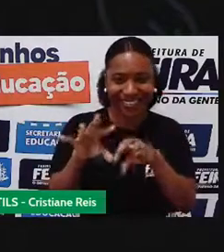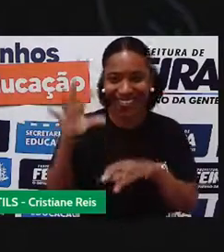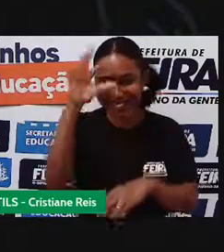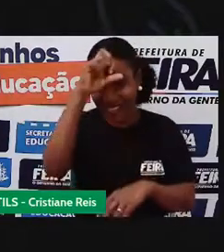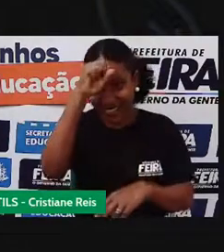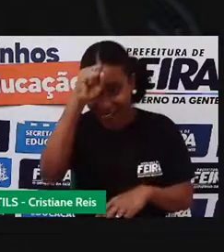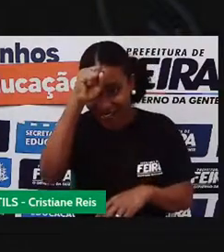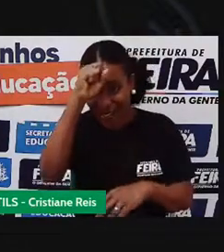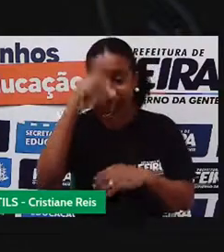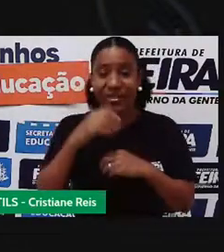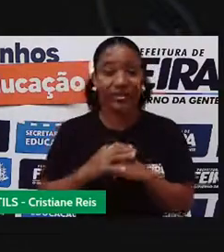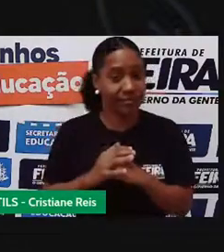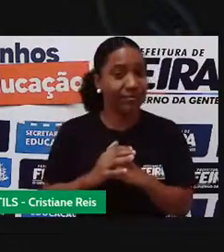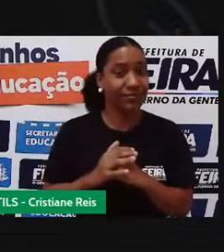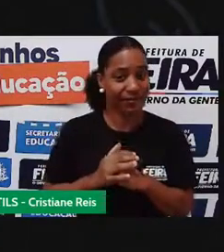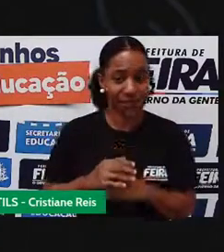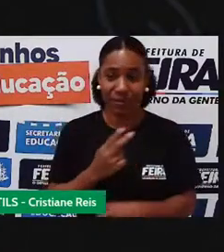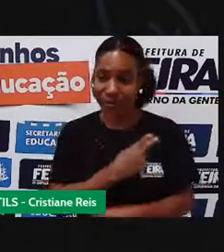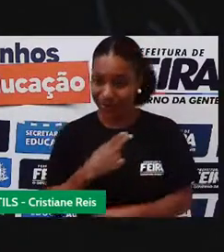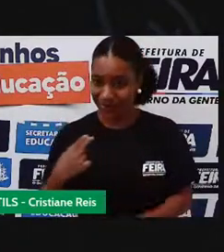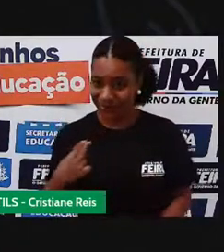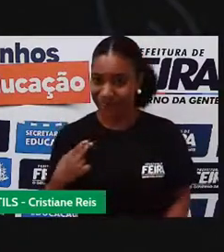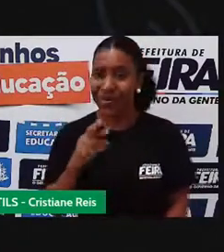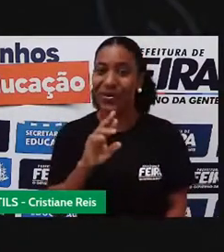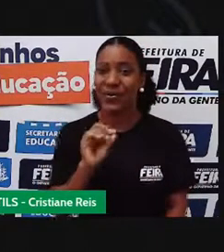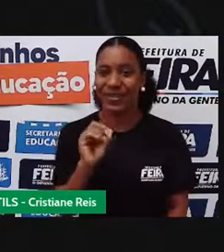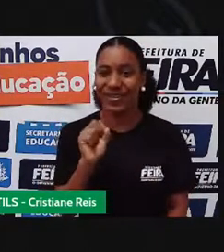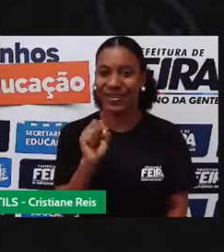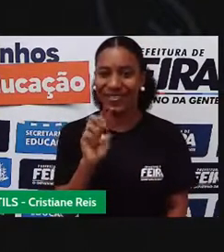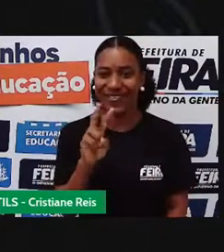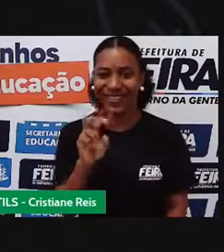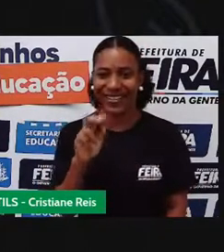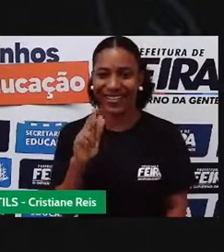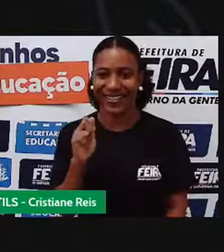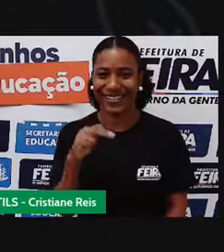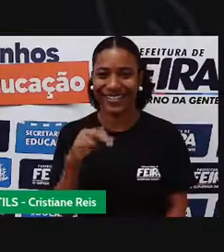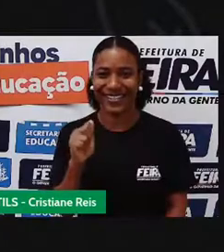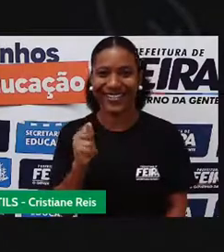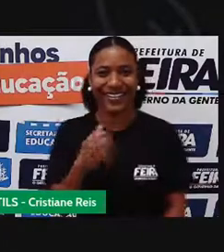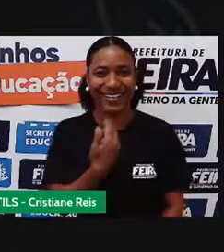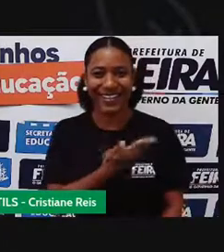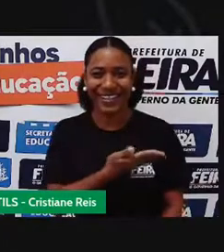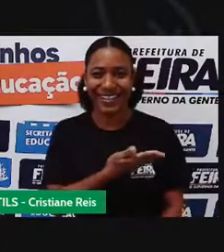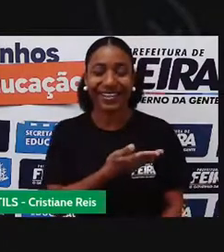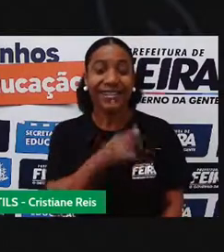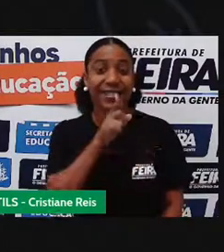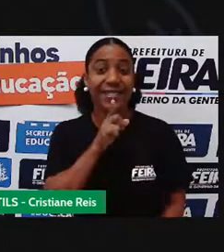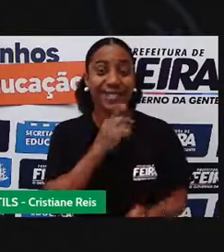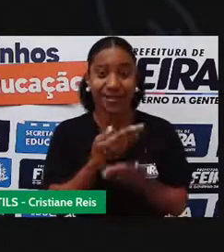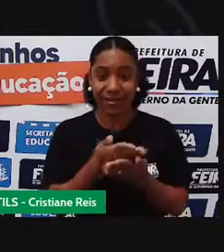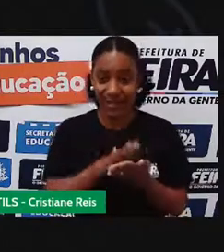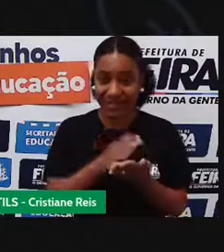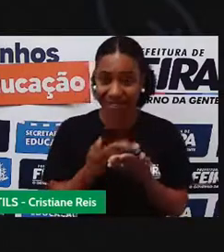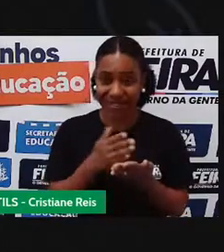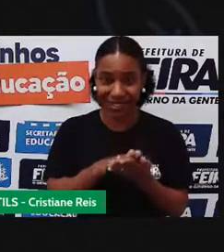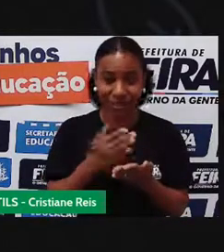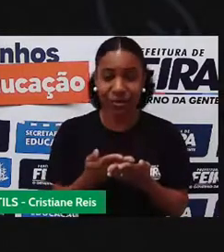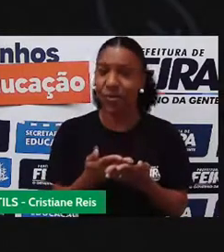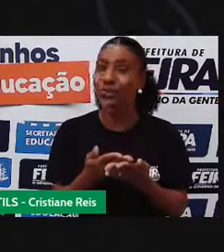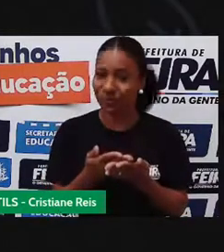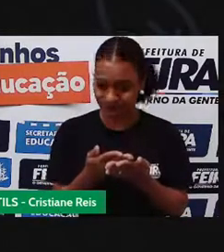sabem, eu sou a professora Rosevânia, aí é a nossa colega Cris, a intérprete de hoje.